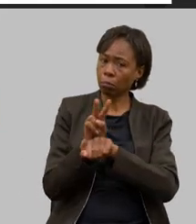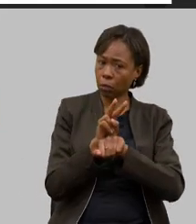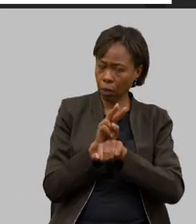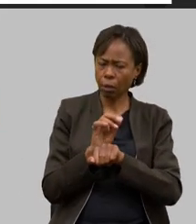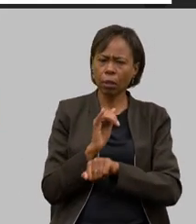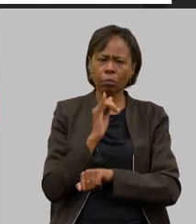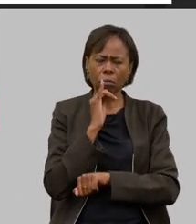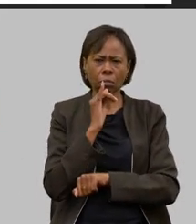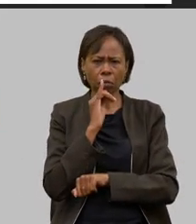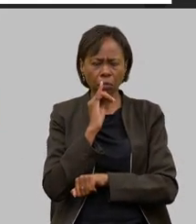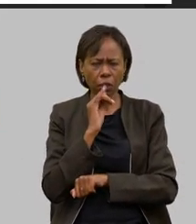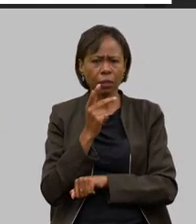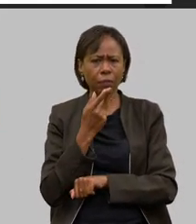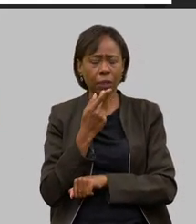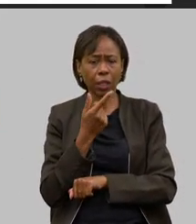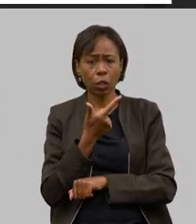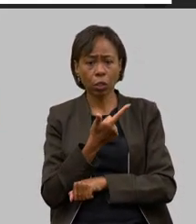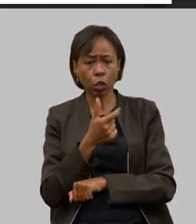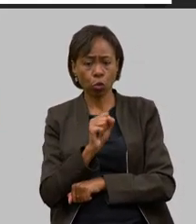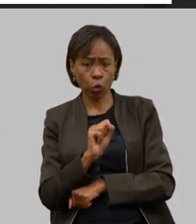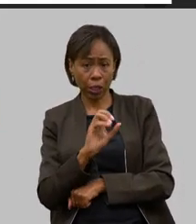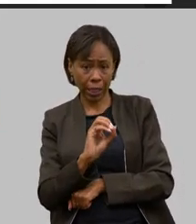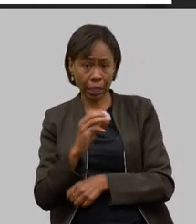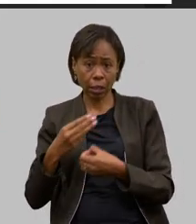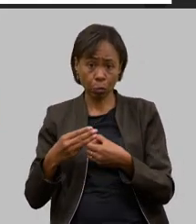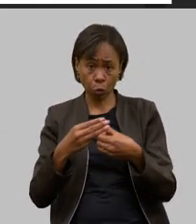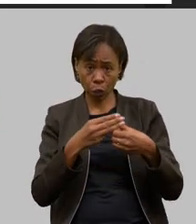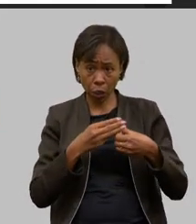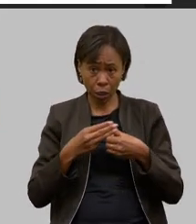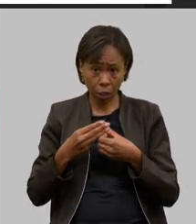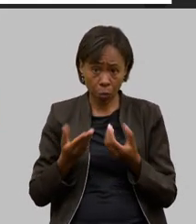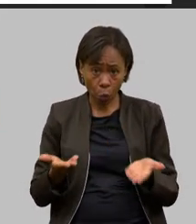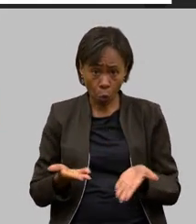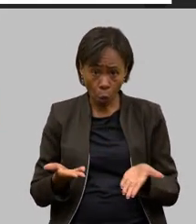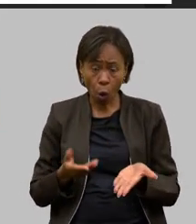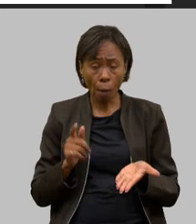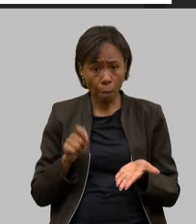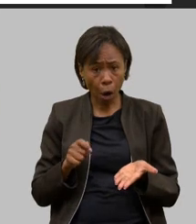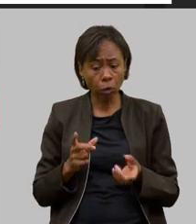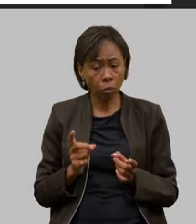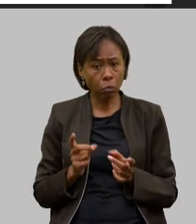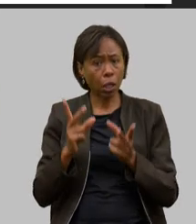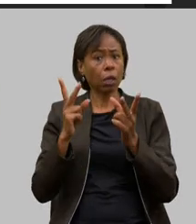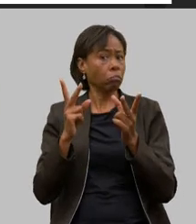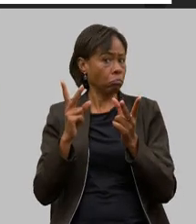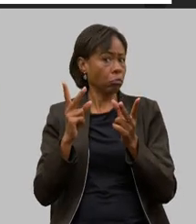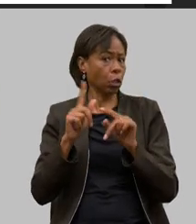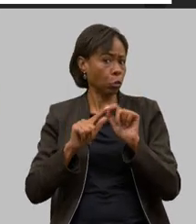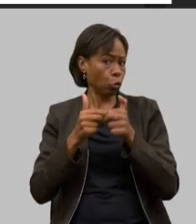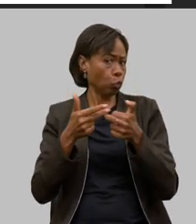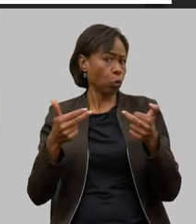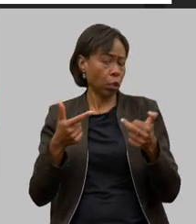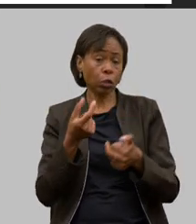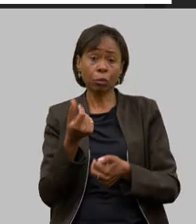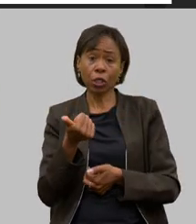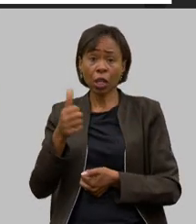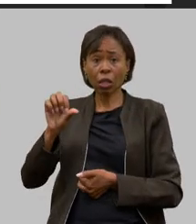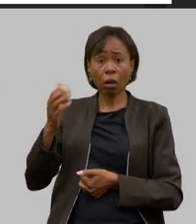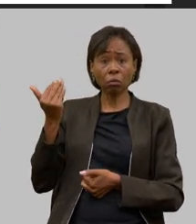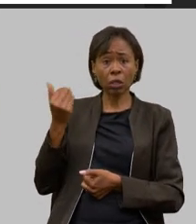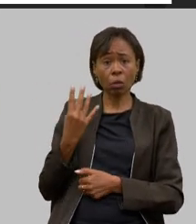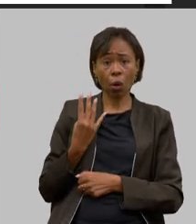que eu dei aqui dos 280 municípios hoje que já podem comercializar seus produtos para fora do estado em 2019 eram quatro